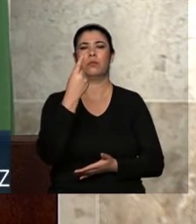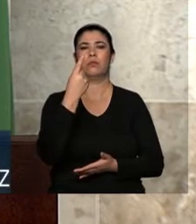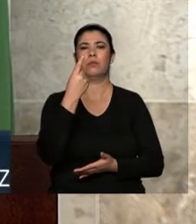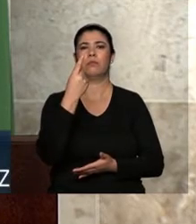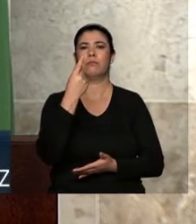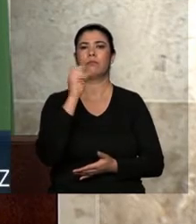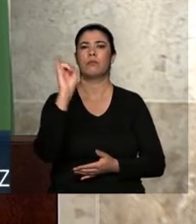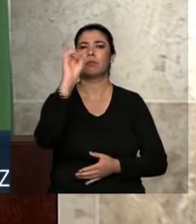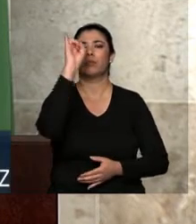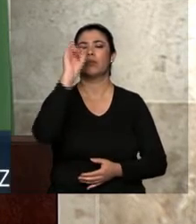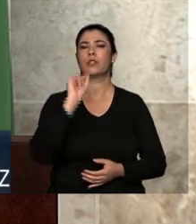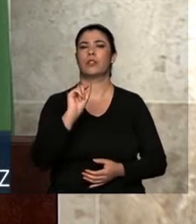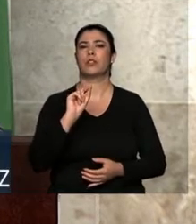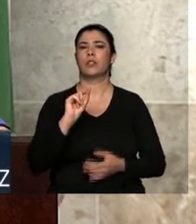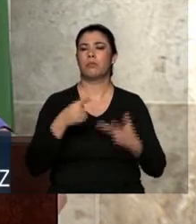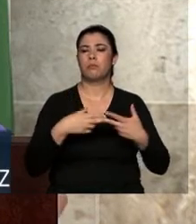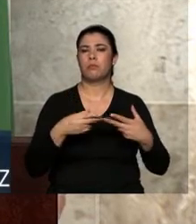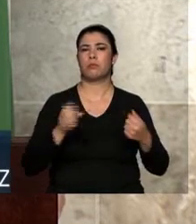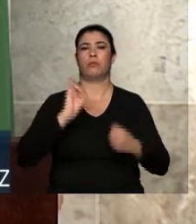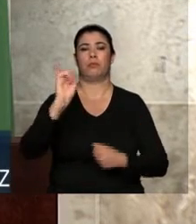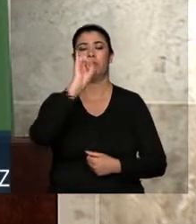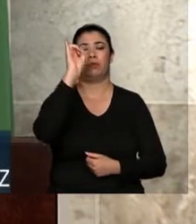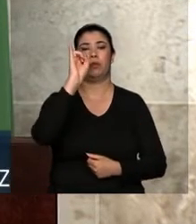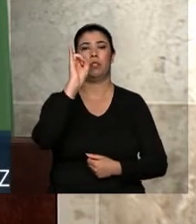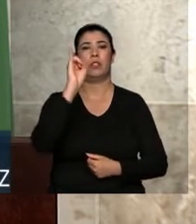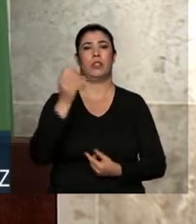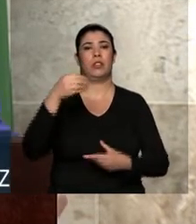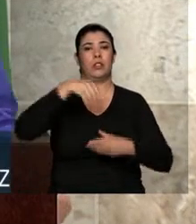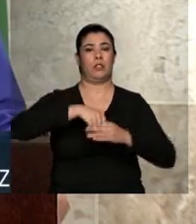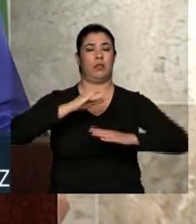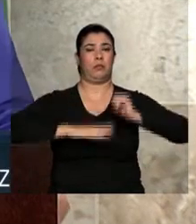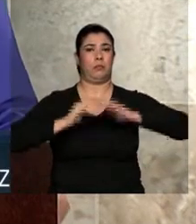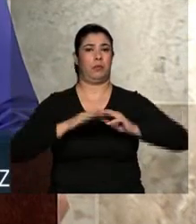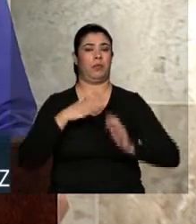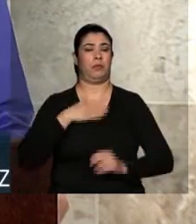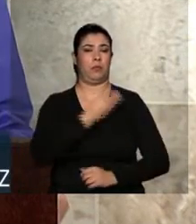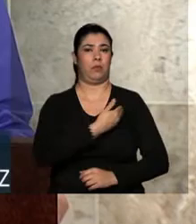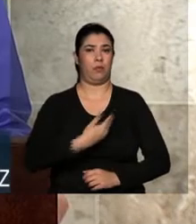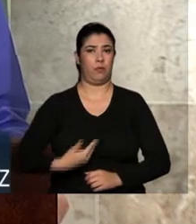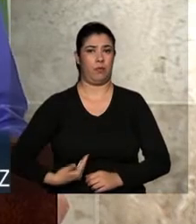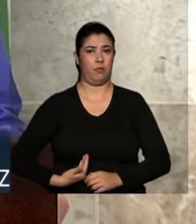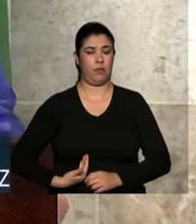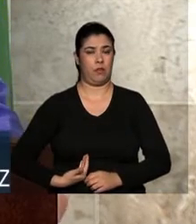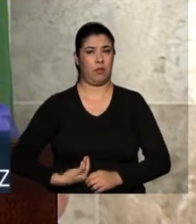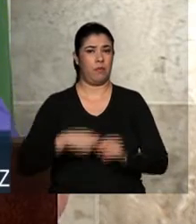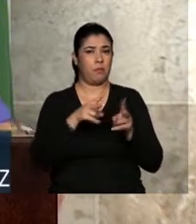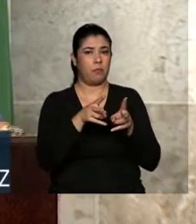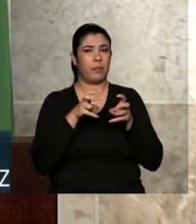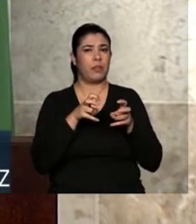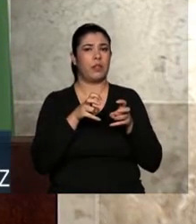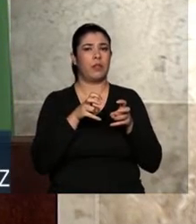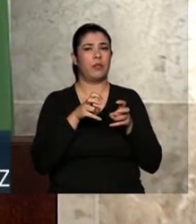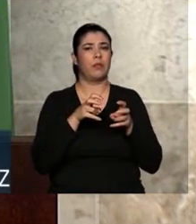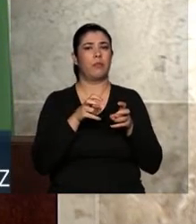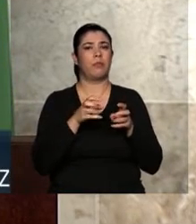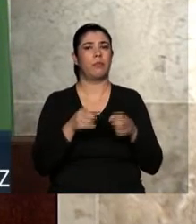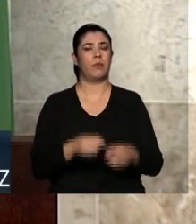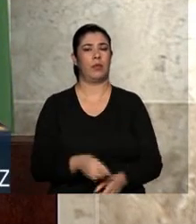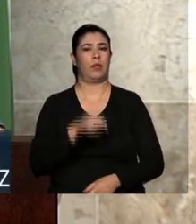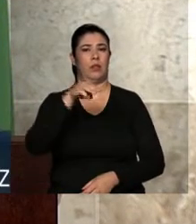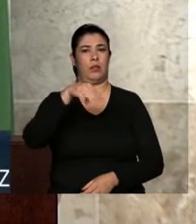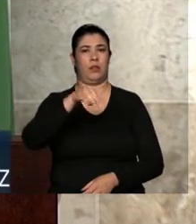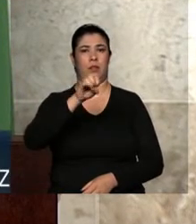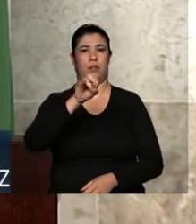acredito que foram mais importantes dentro do meu governo foi olhar para a micro e a